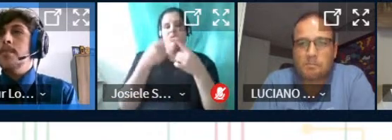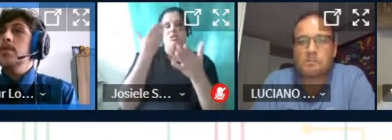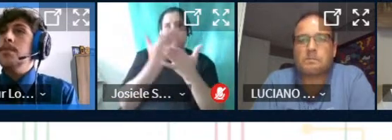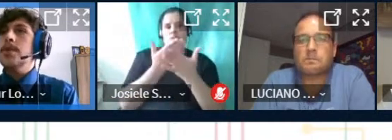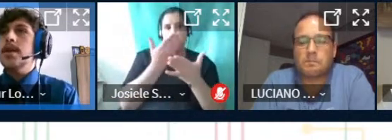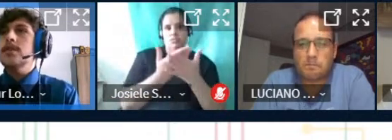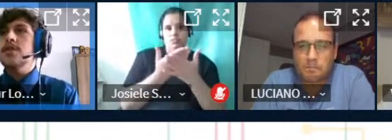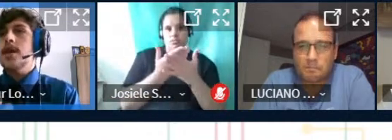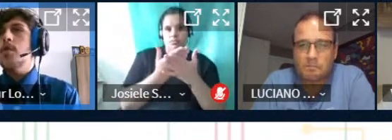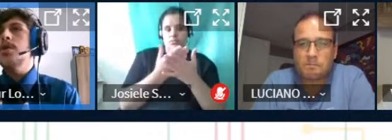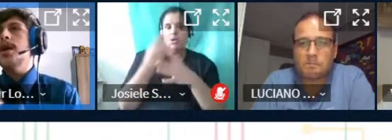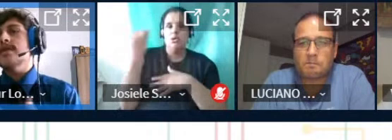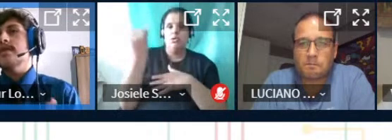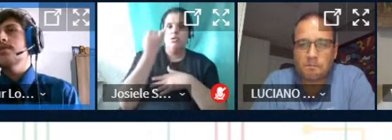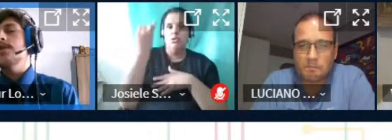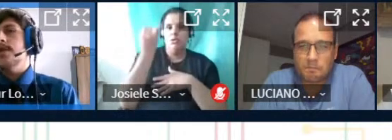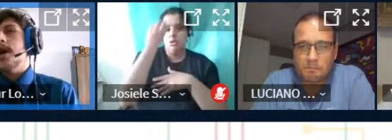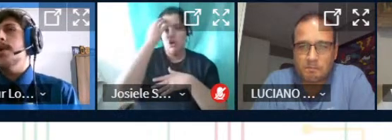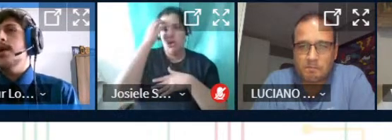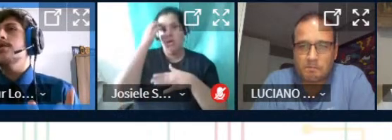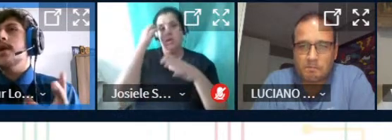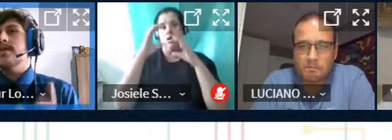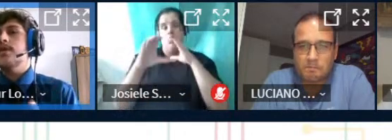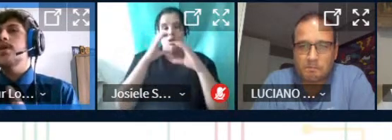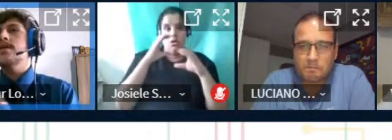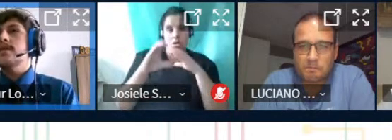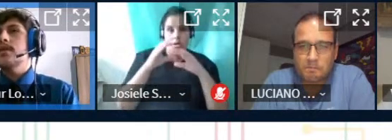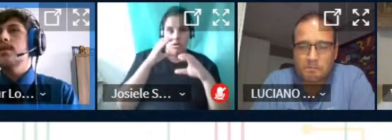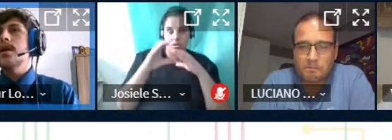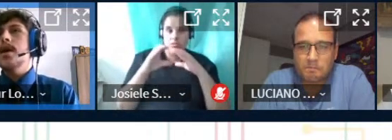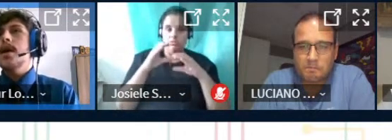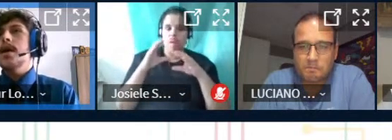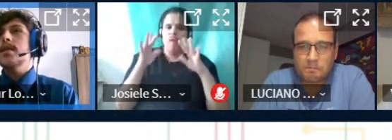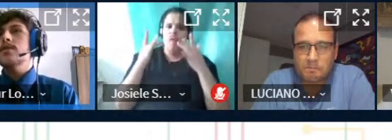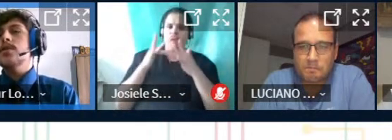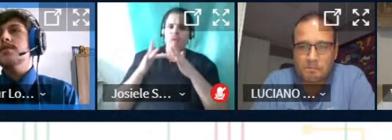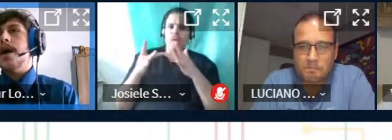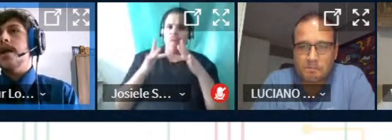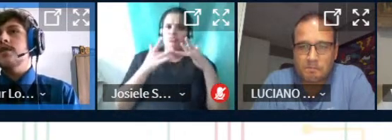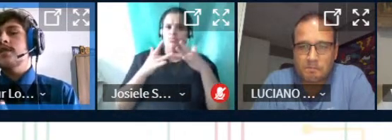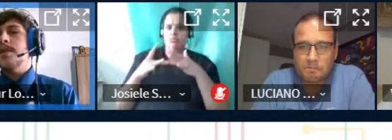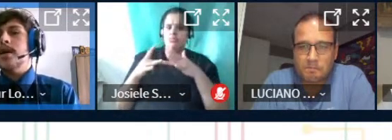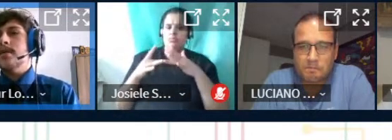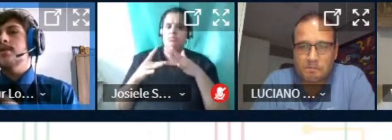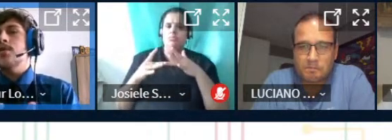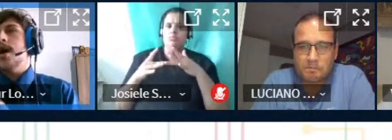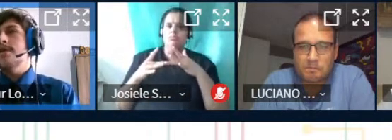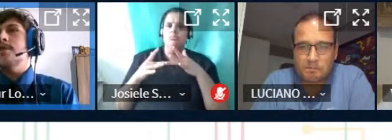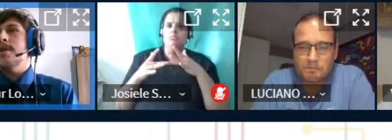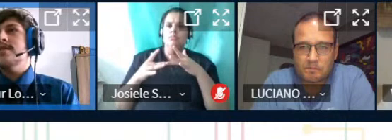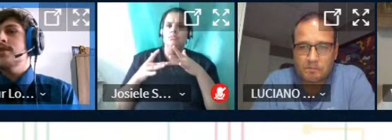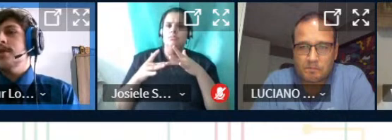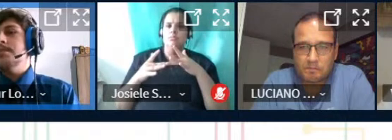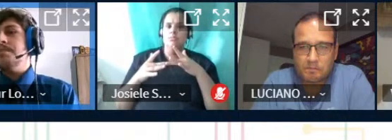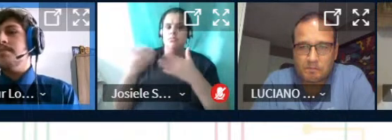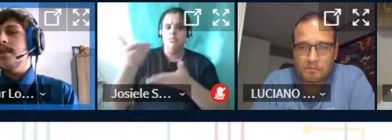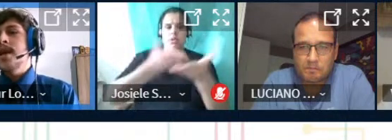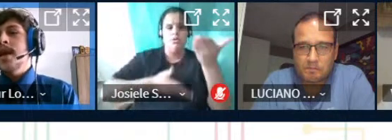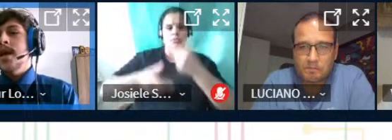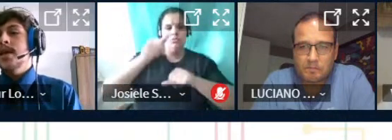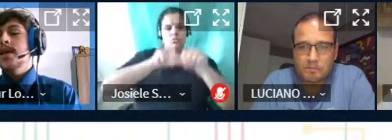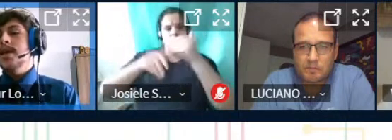é muito importante a comunicação no final é isso é essa conexão entre as duas partes para trocar informação